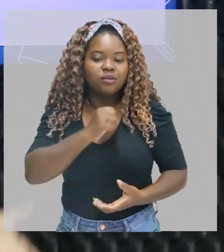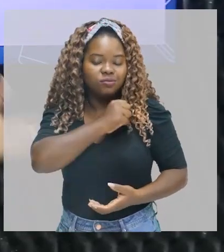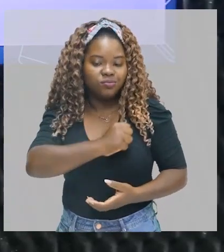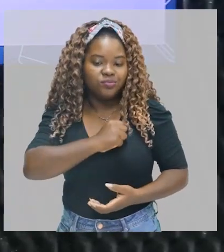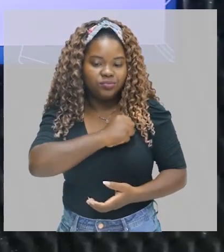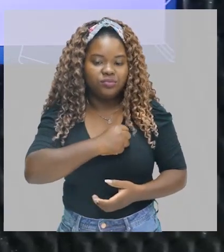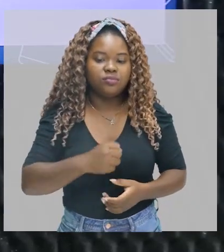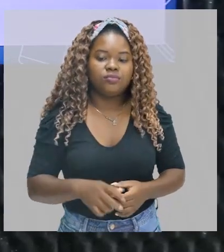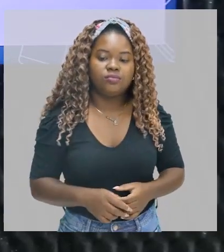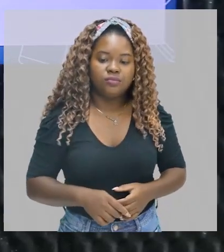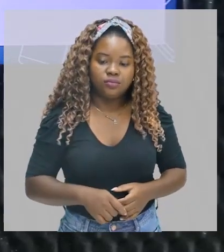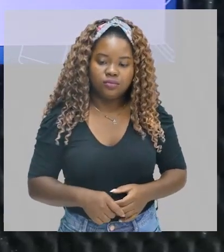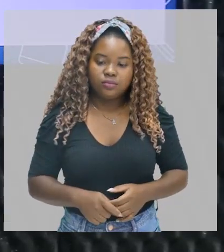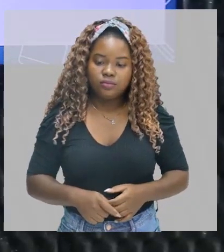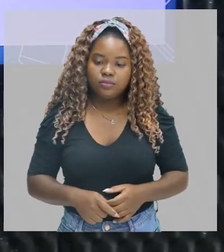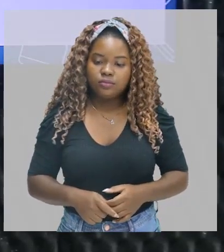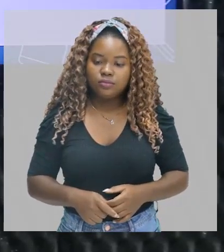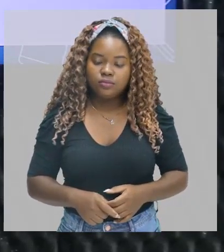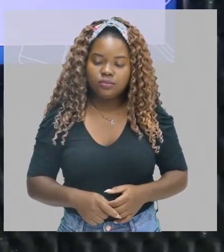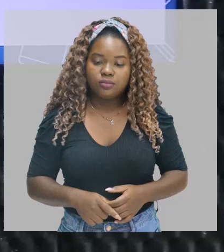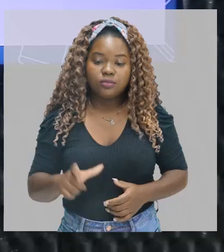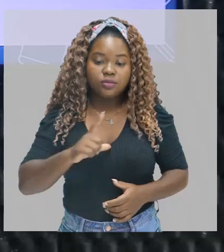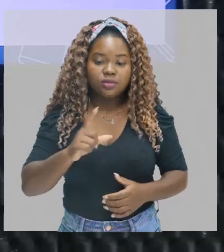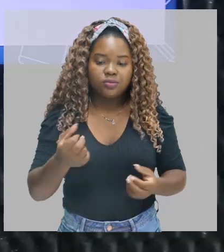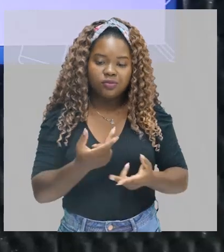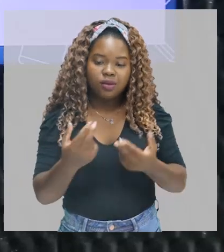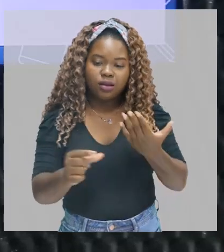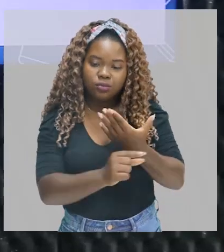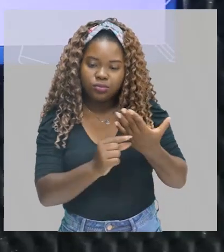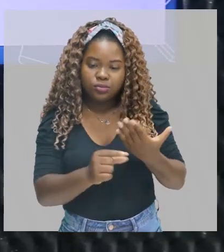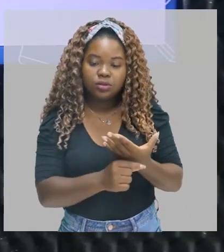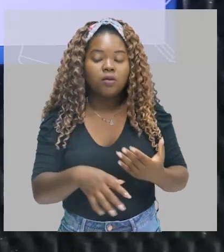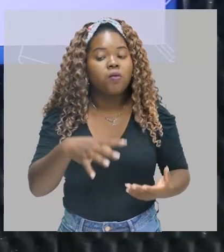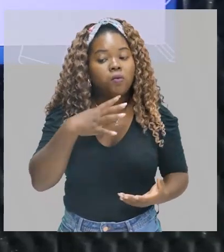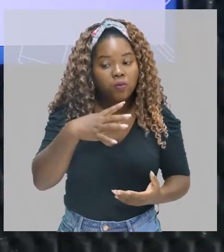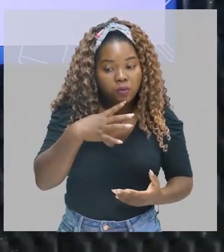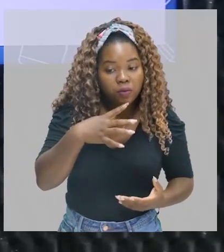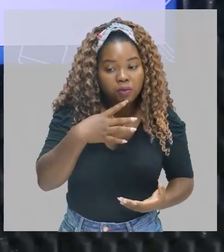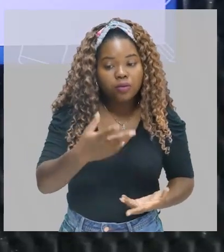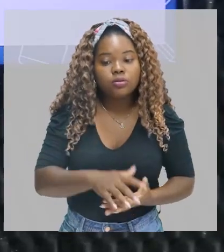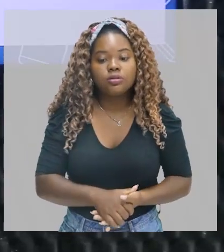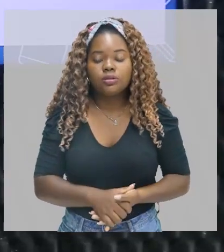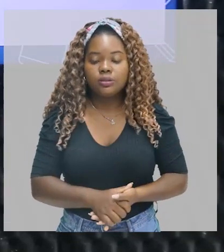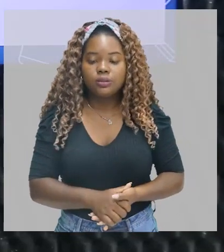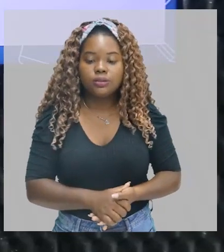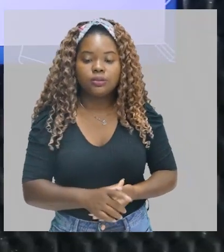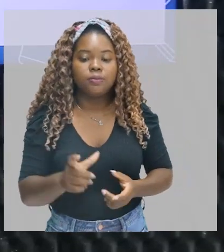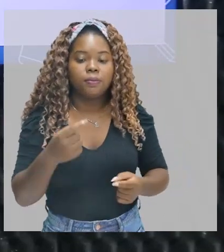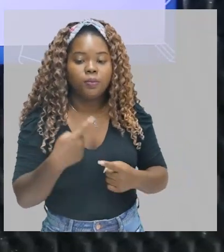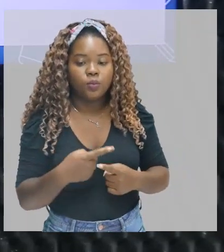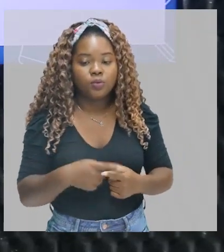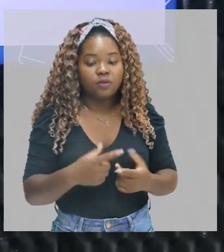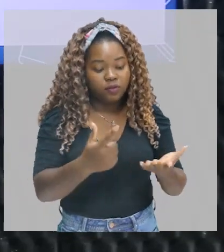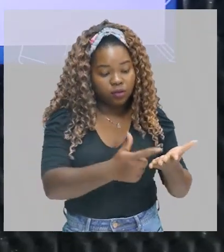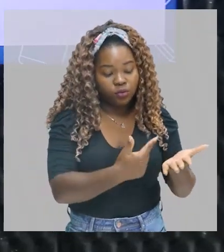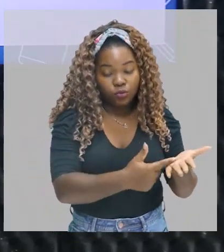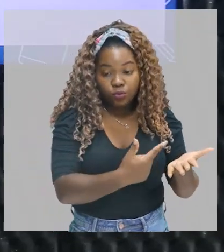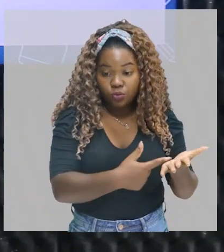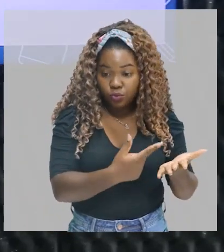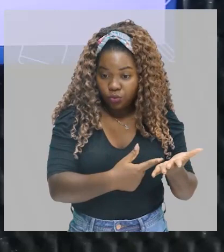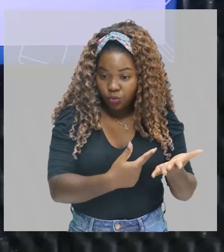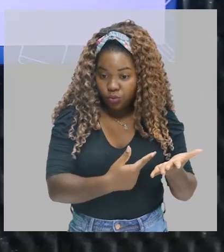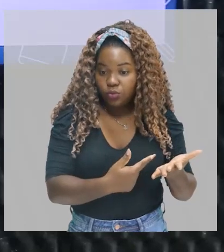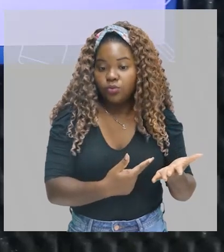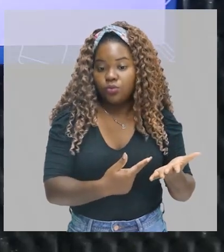tempos não trazem mais. Enfim, a gente tem esses autores que a gente já conhece alguma outra obra, porque vem no livro, didático, para uma